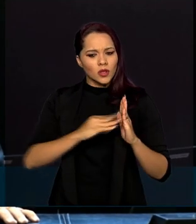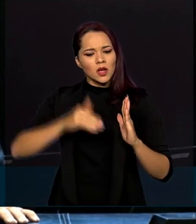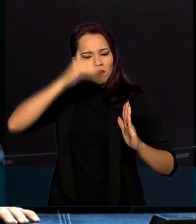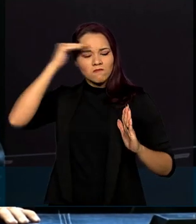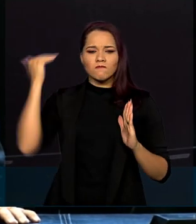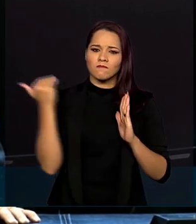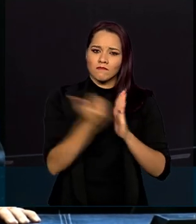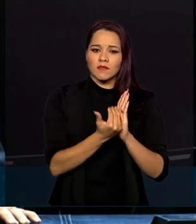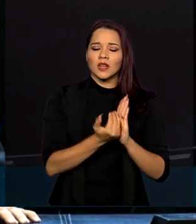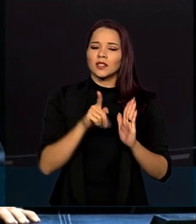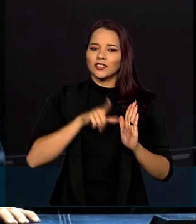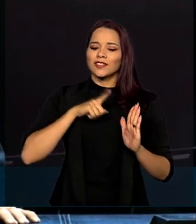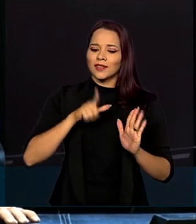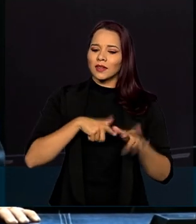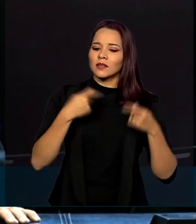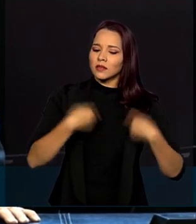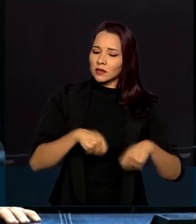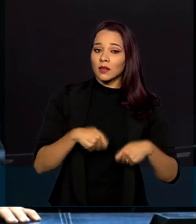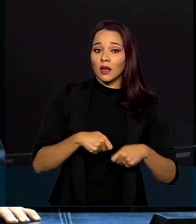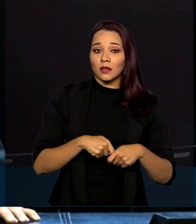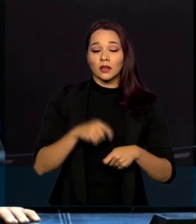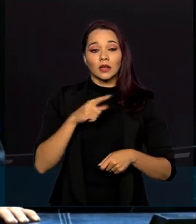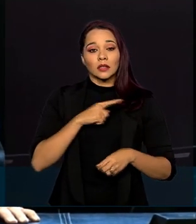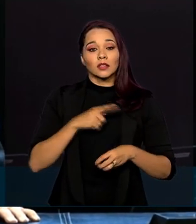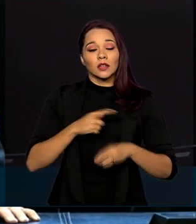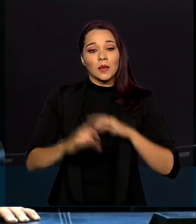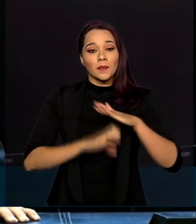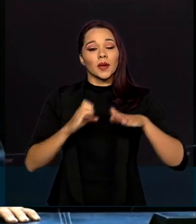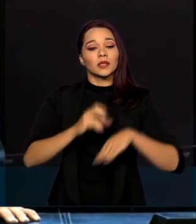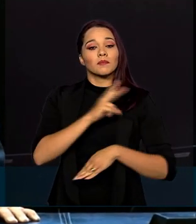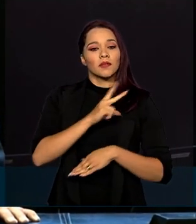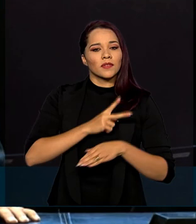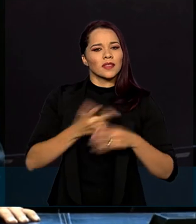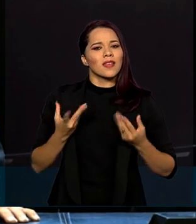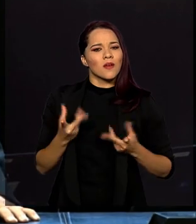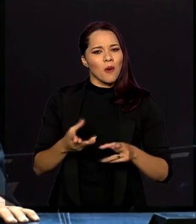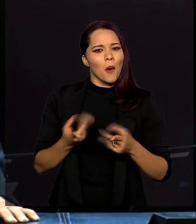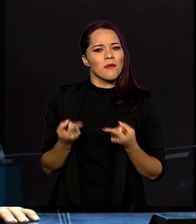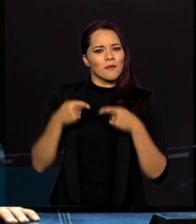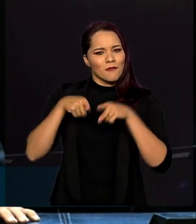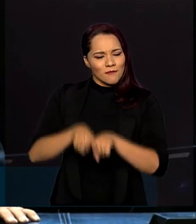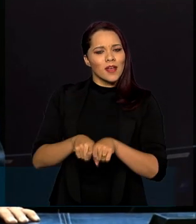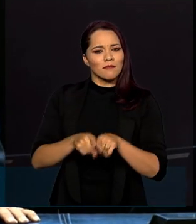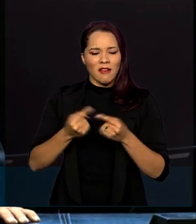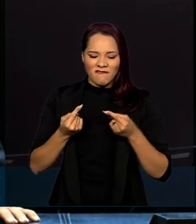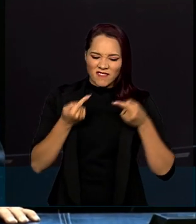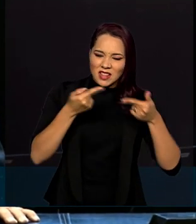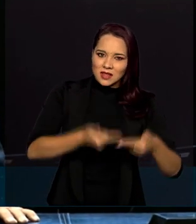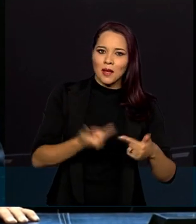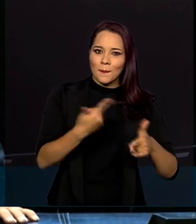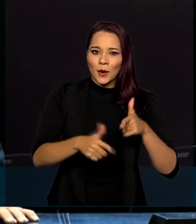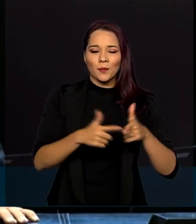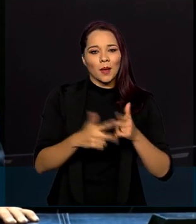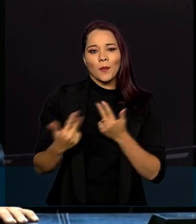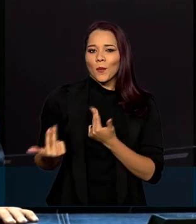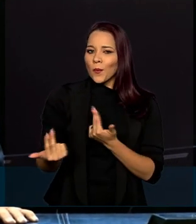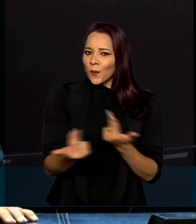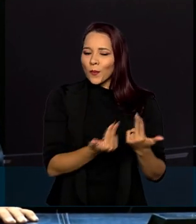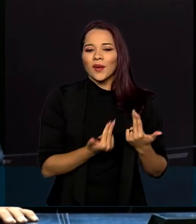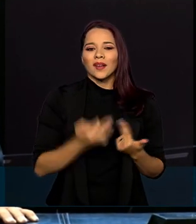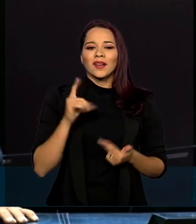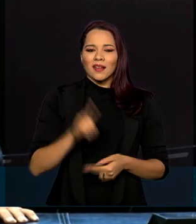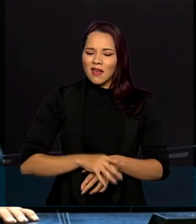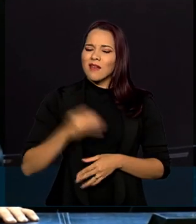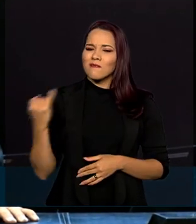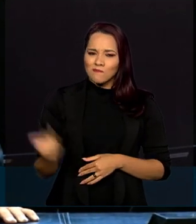de que há necessidade de trazer a iniciativa privada como parceira no enfrentamento desse problema, que é comum a todos nós, ele é